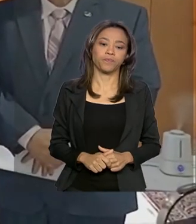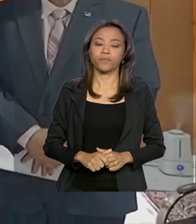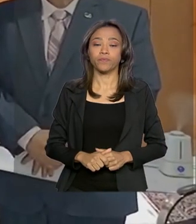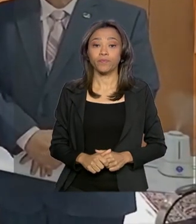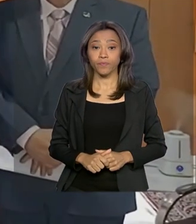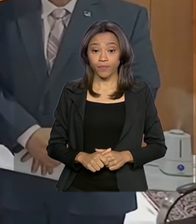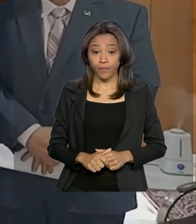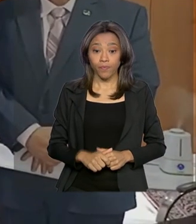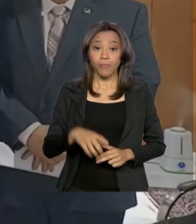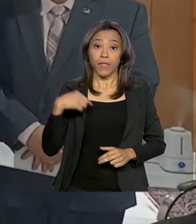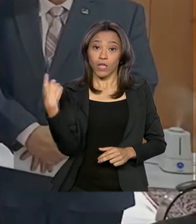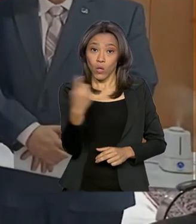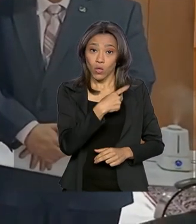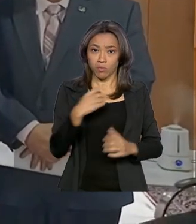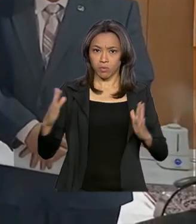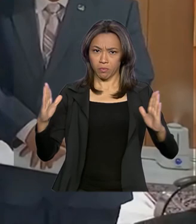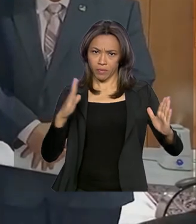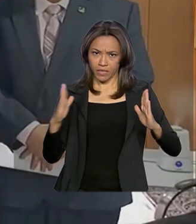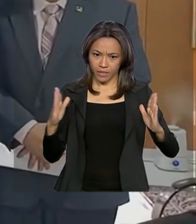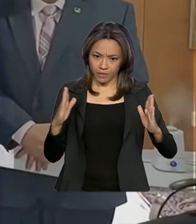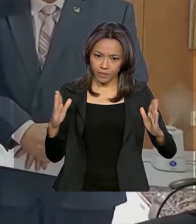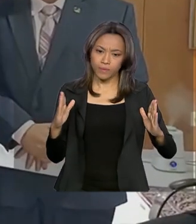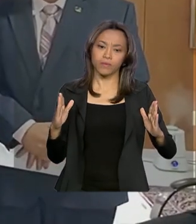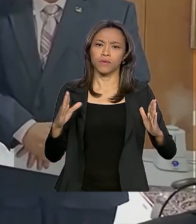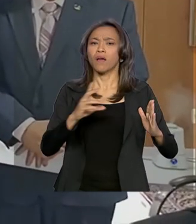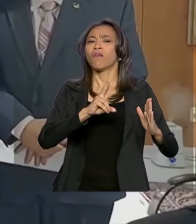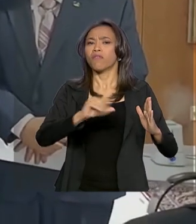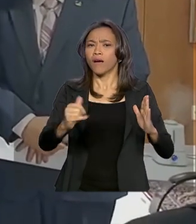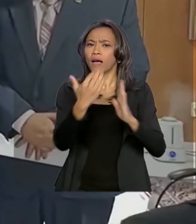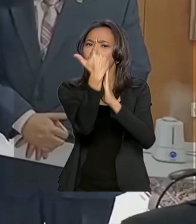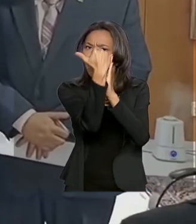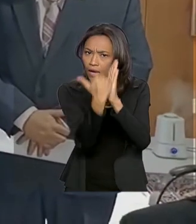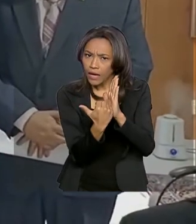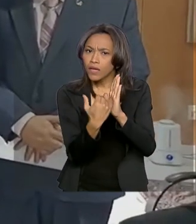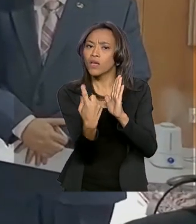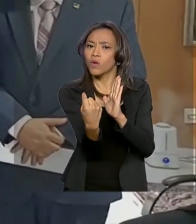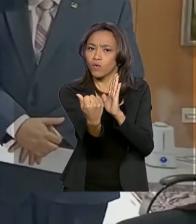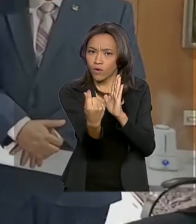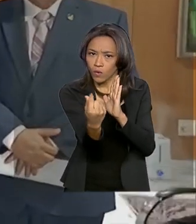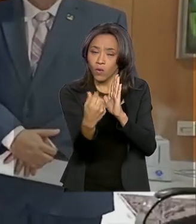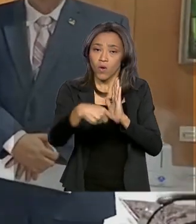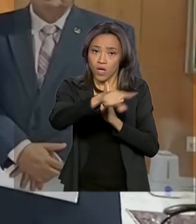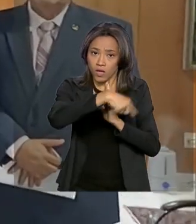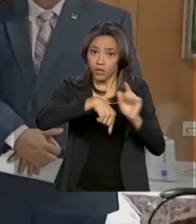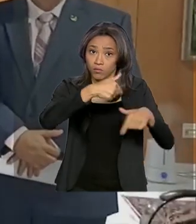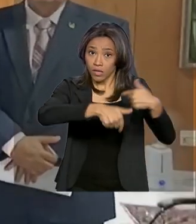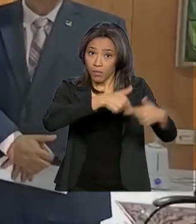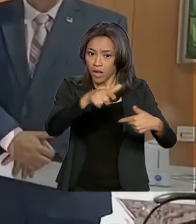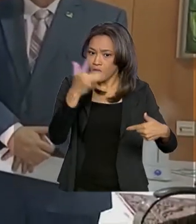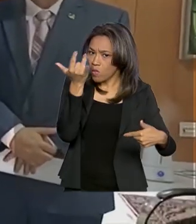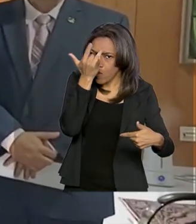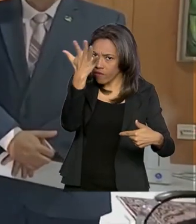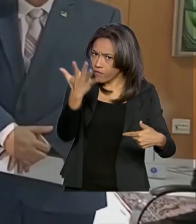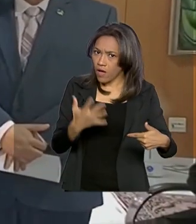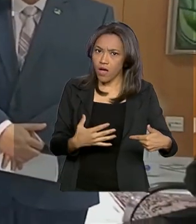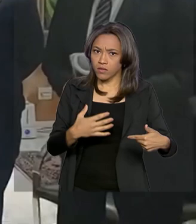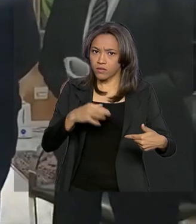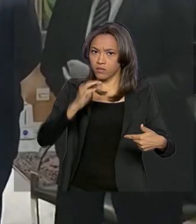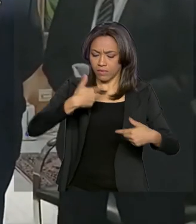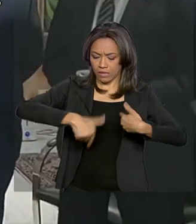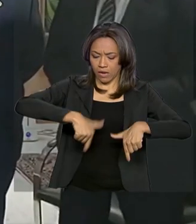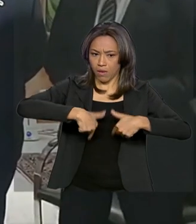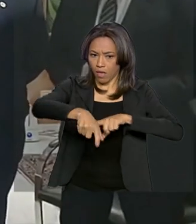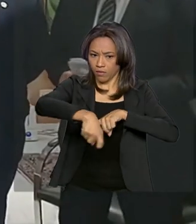Estamos no entre safra, vai diminuir esse preço, o pessoal está investindo cada vez mais, mas não é fácil você ser agricultor também.